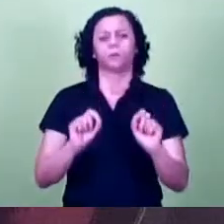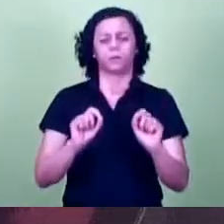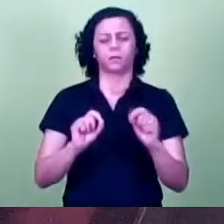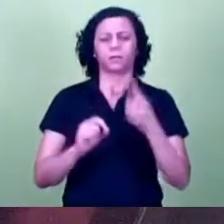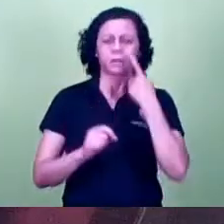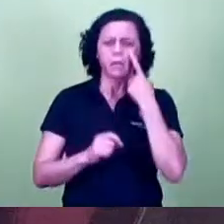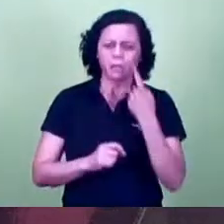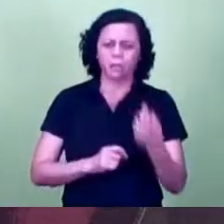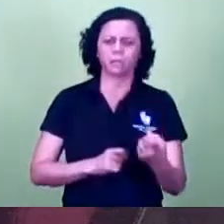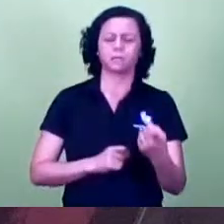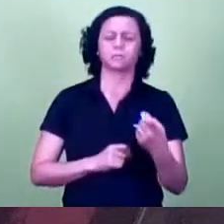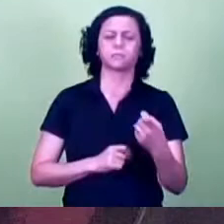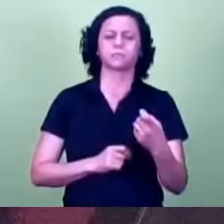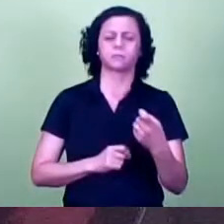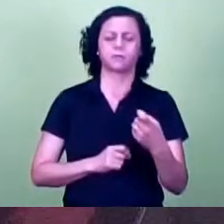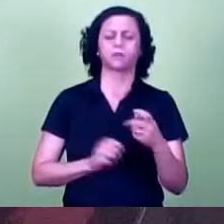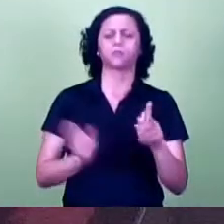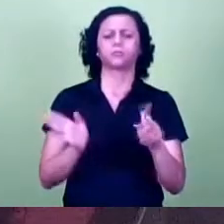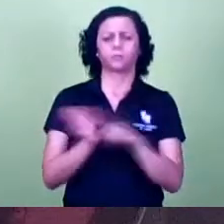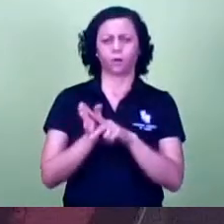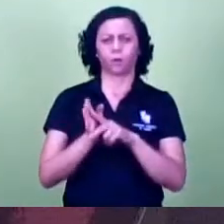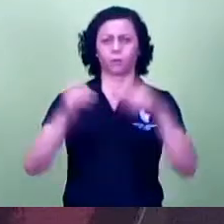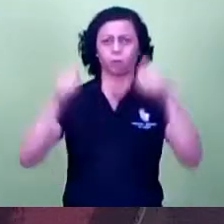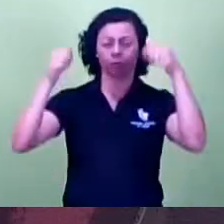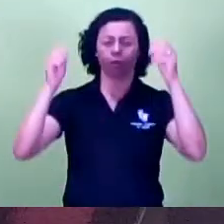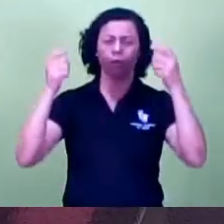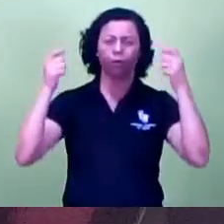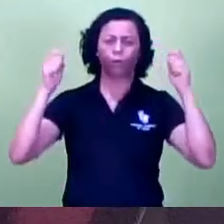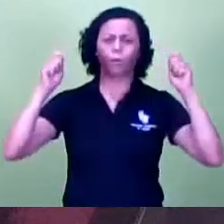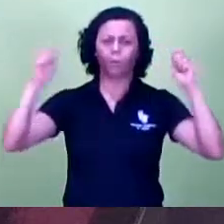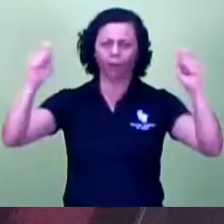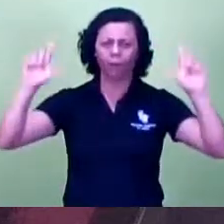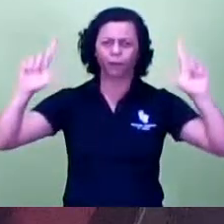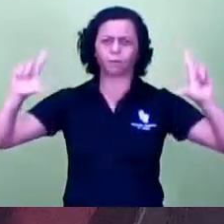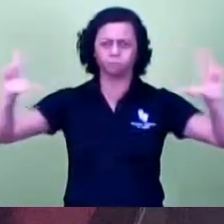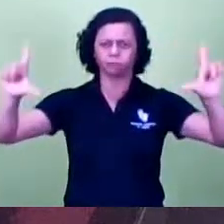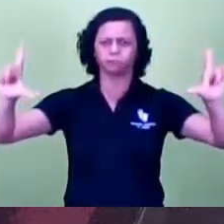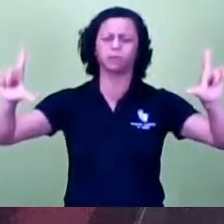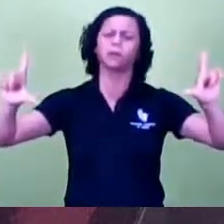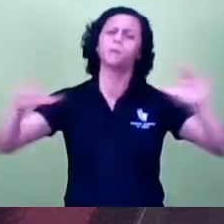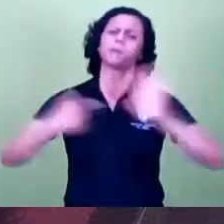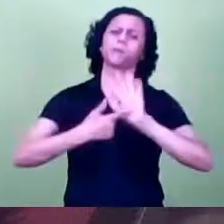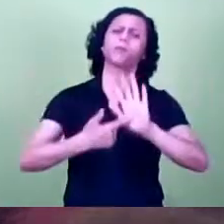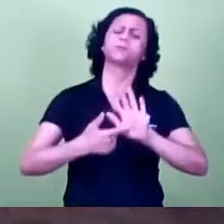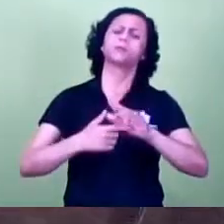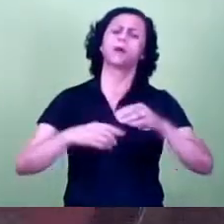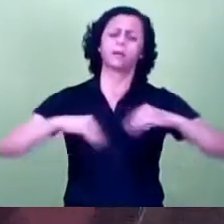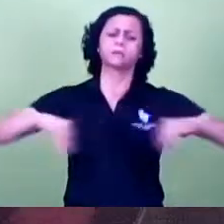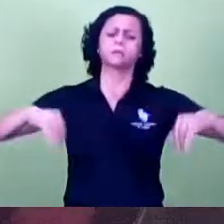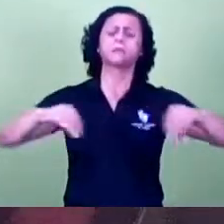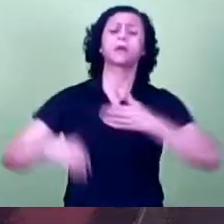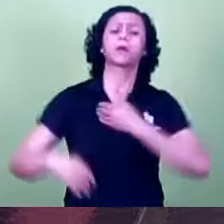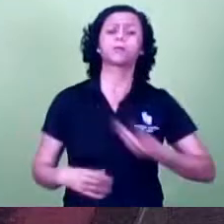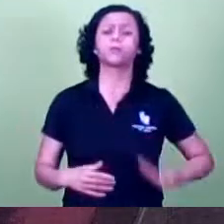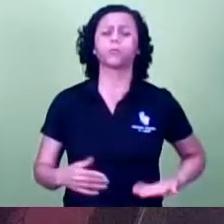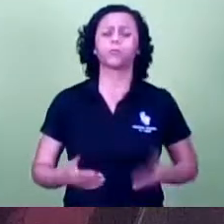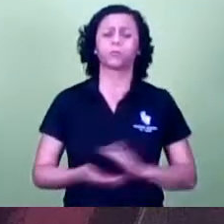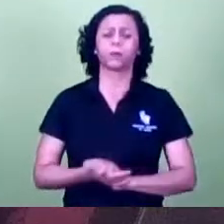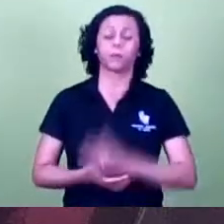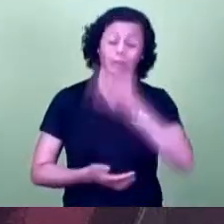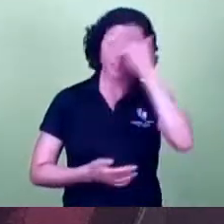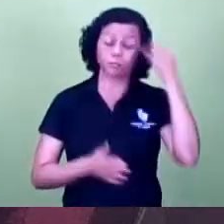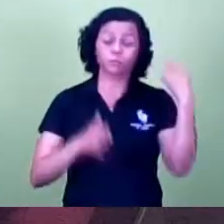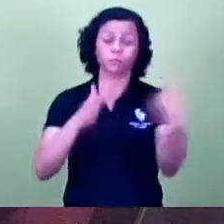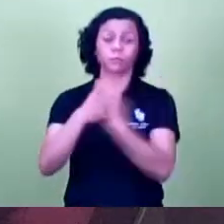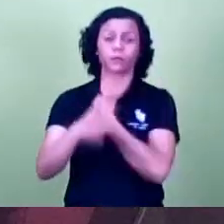uma placa, se é um terreno público, vai identificar. As pessoas ficam perguntando a gente, quase que pedindo